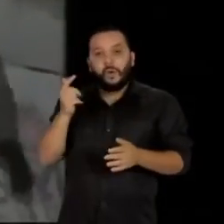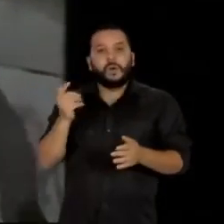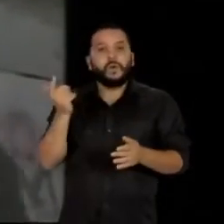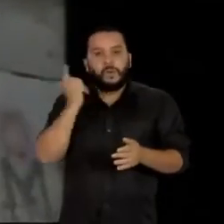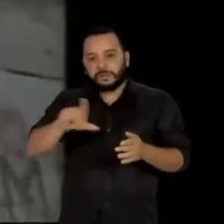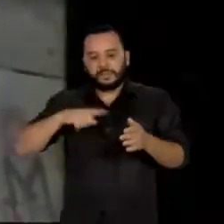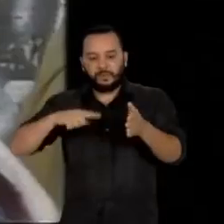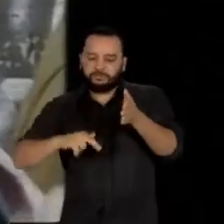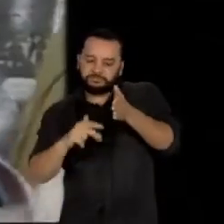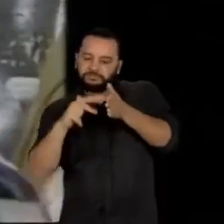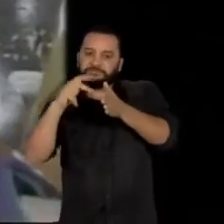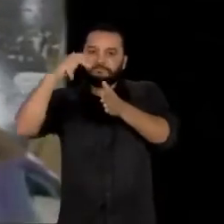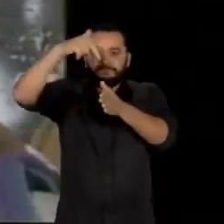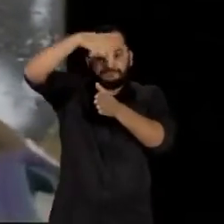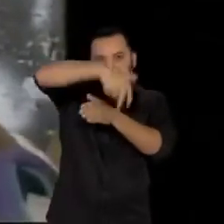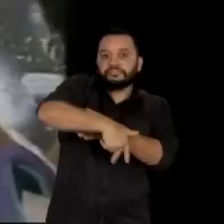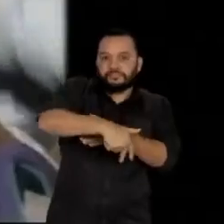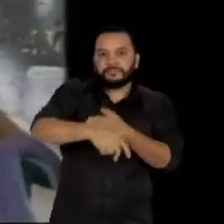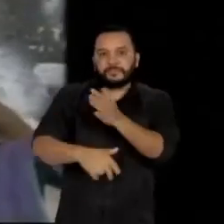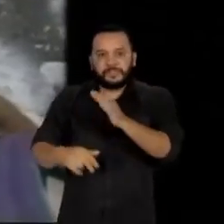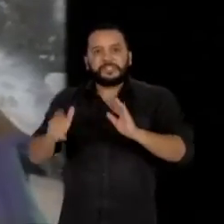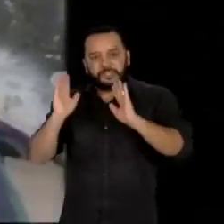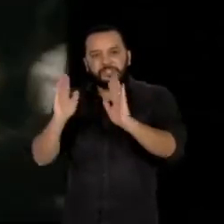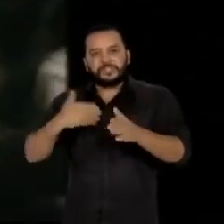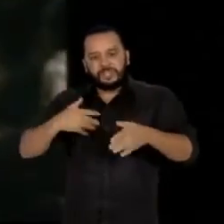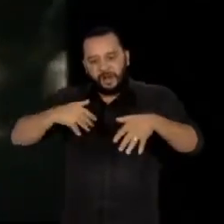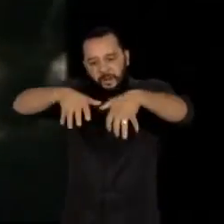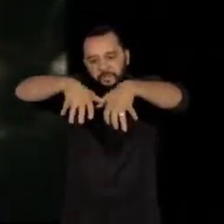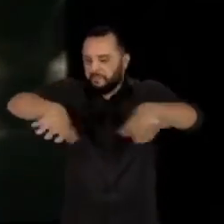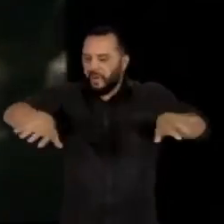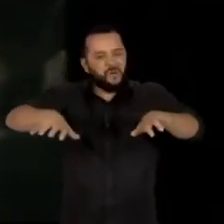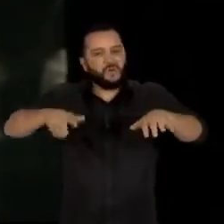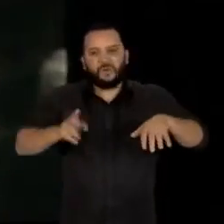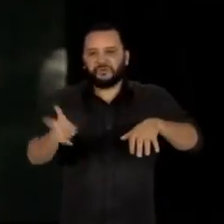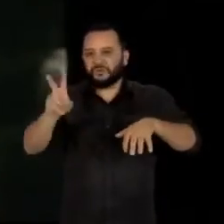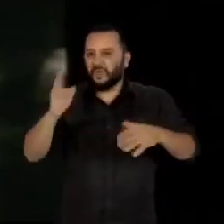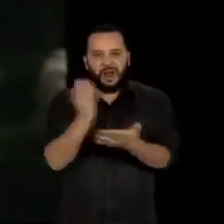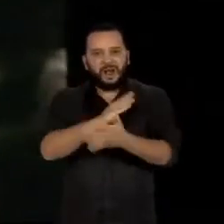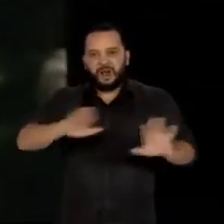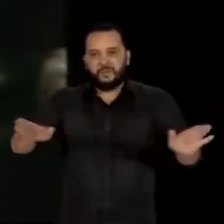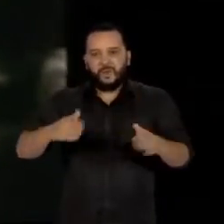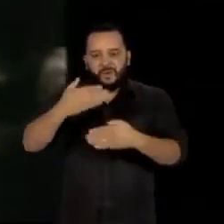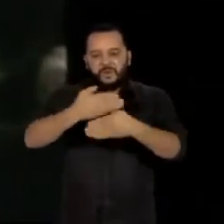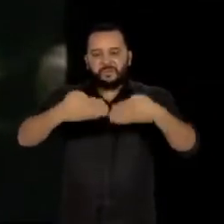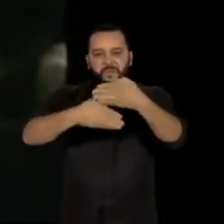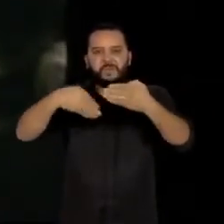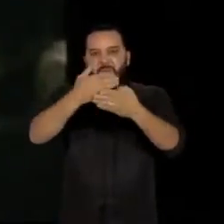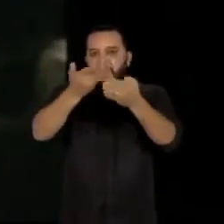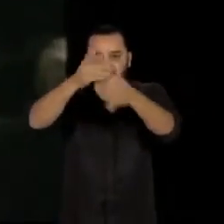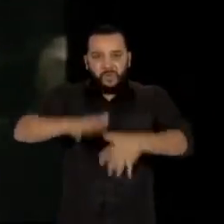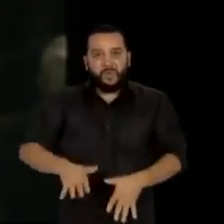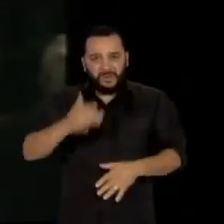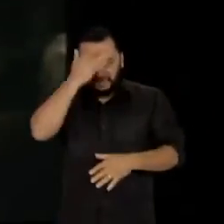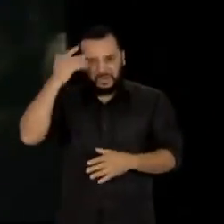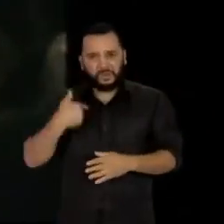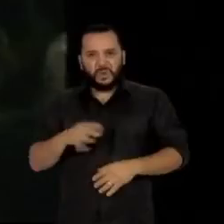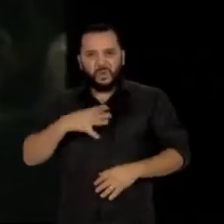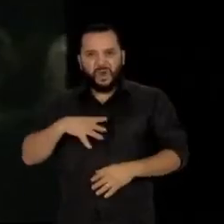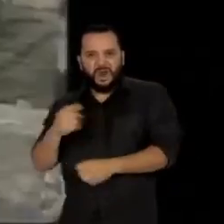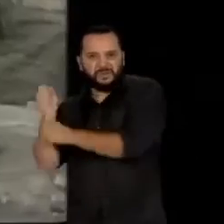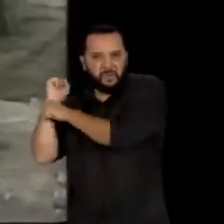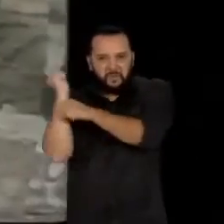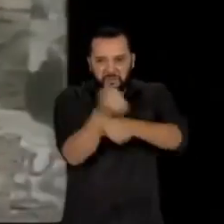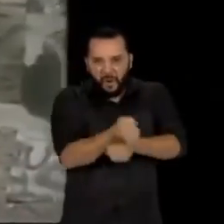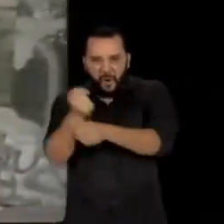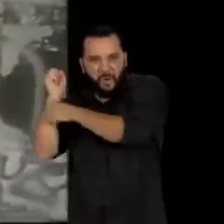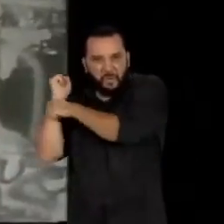claro que o símbolo físico de uma divisão ideológica não podia continuar em pé. Armados de martelos, picaretas, pedaços de